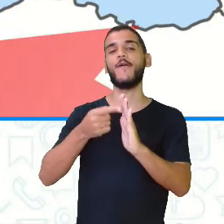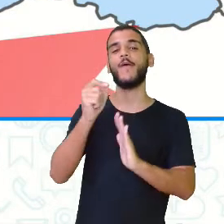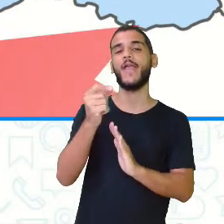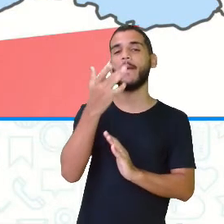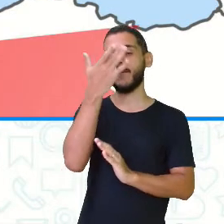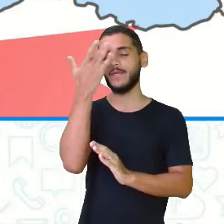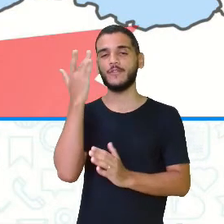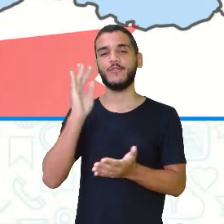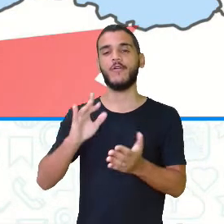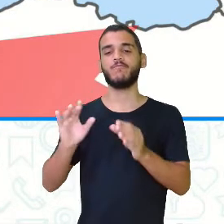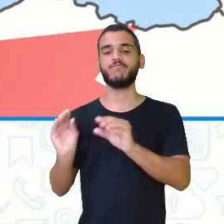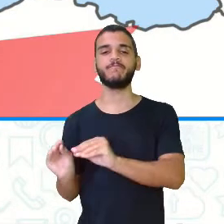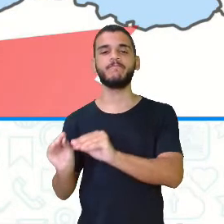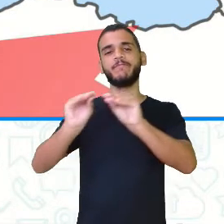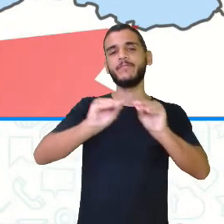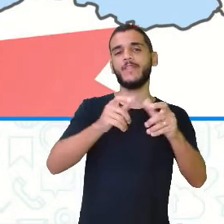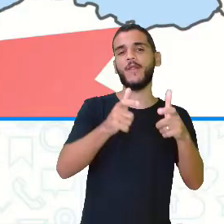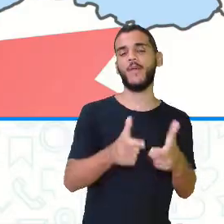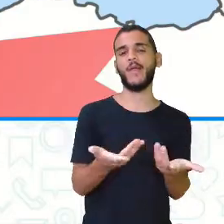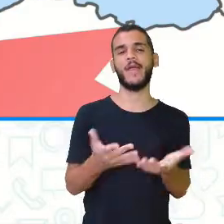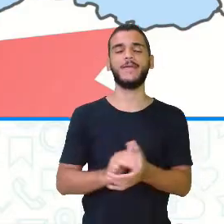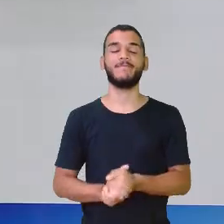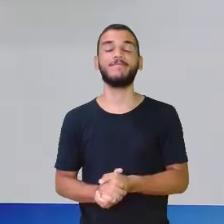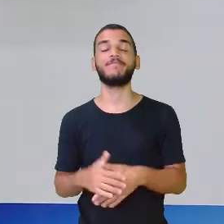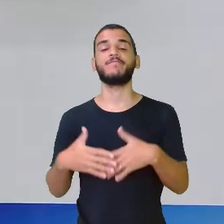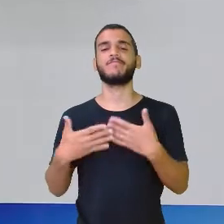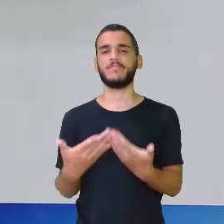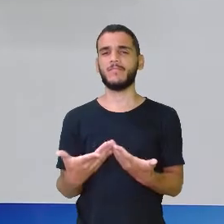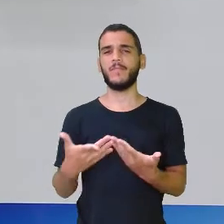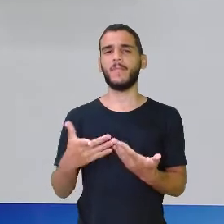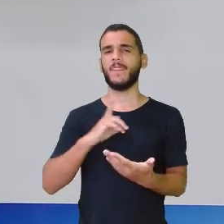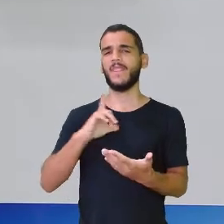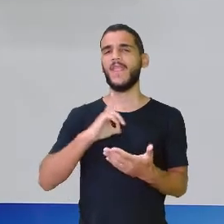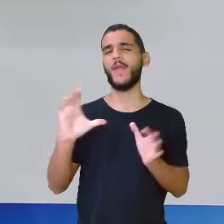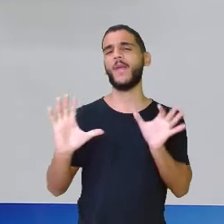será que as migrações tem a ver com o nosso país?